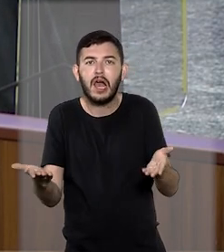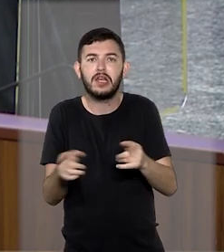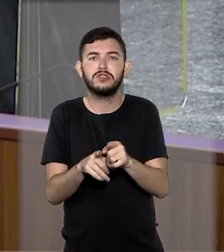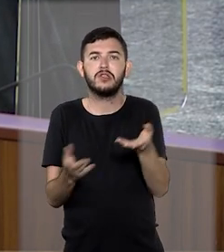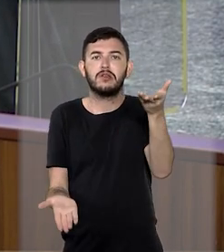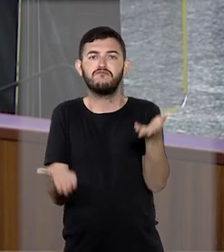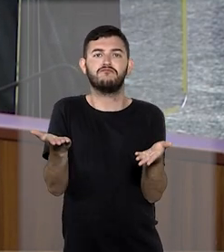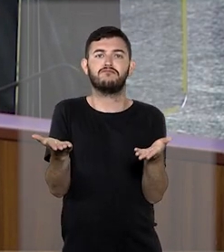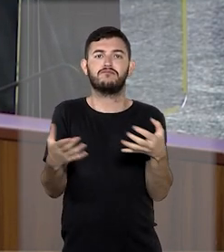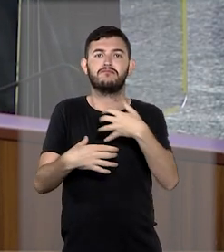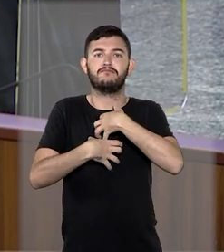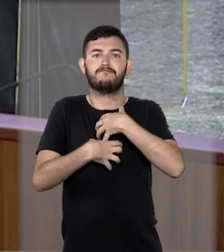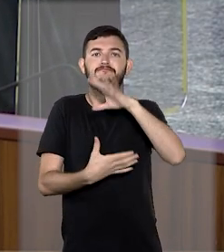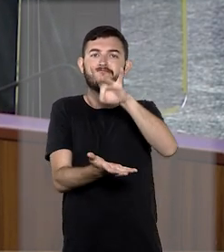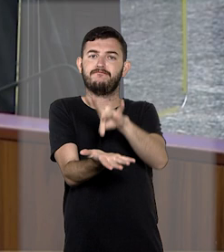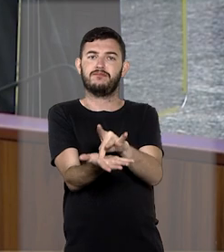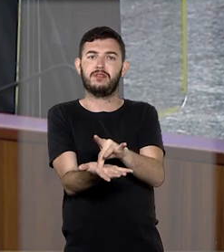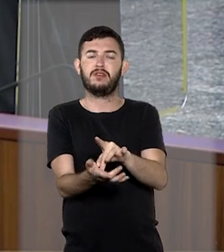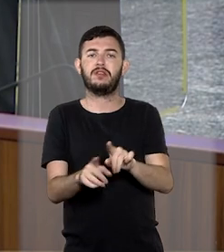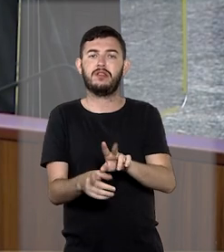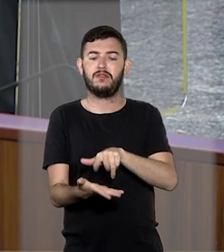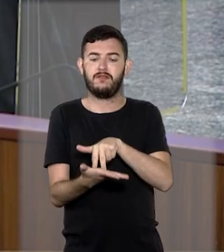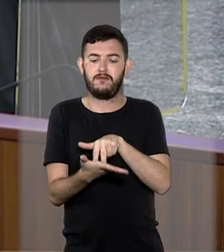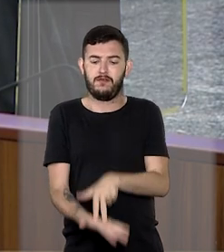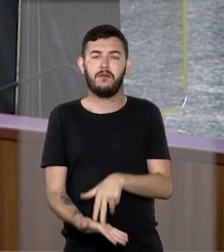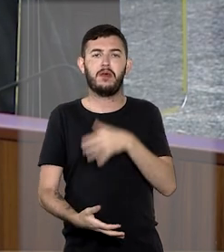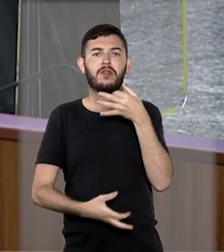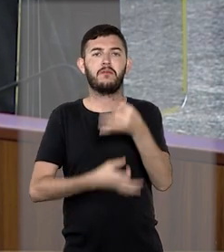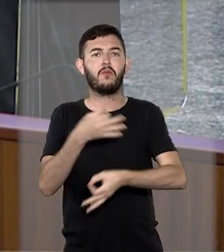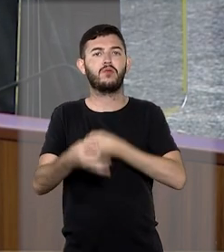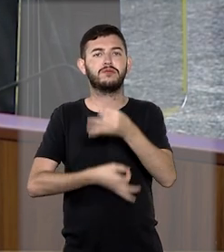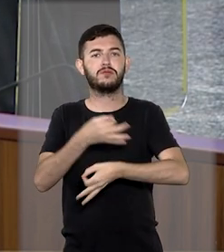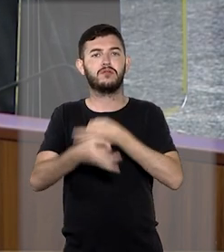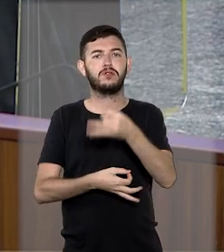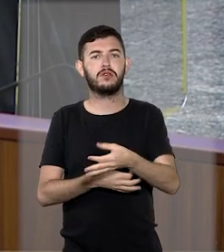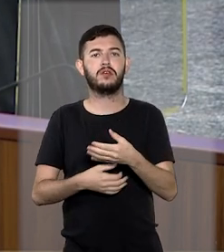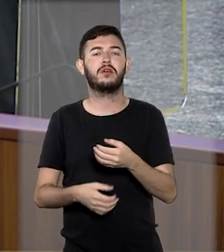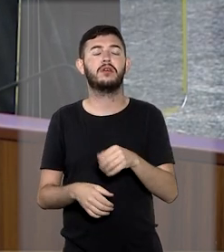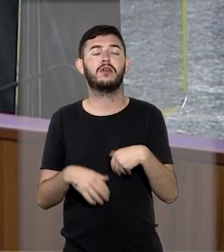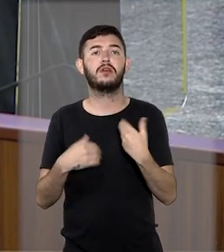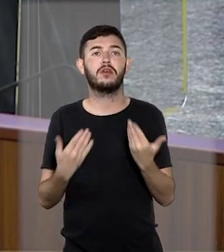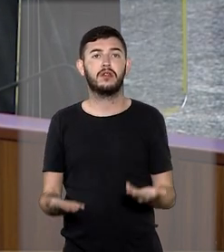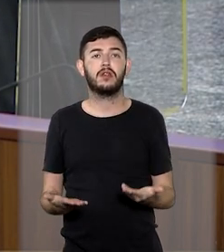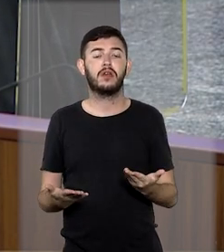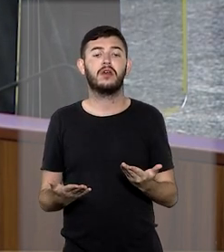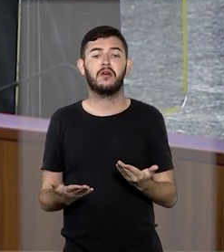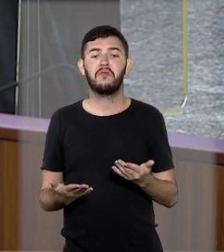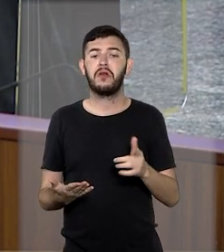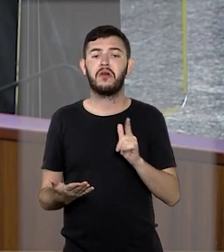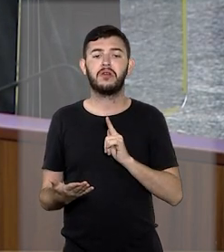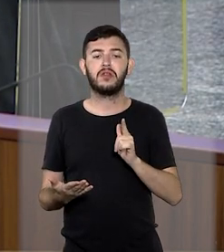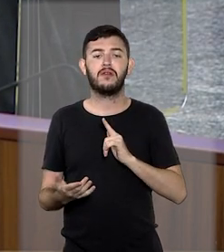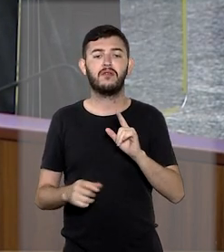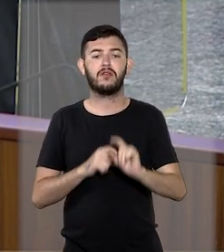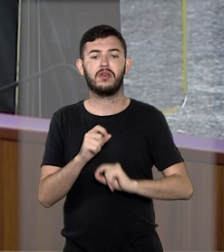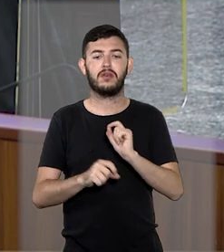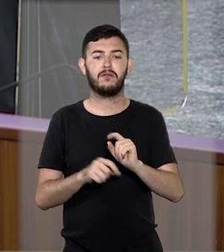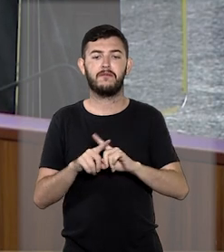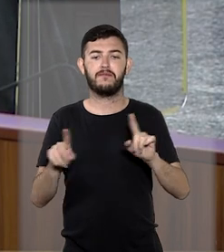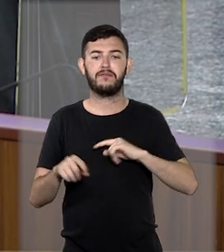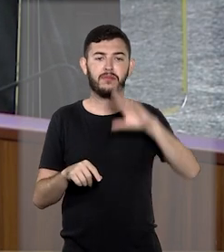modéstia, senso de equilíbrio, firmeza de posições, tornou uma